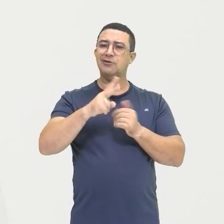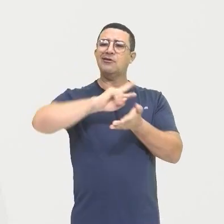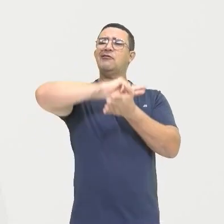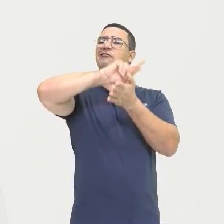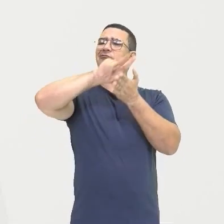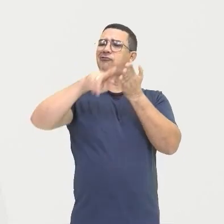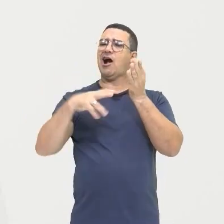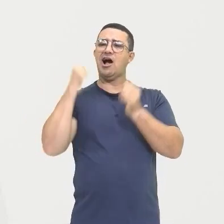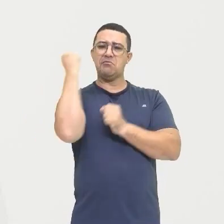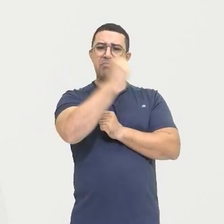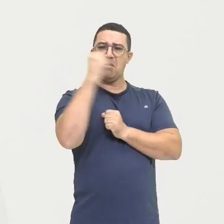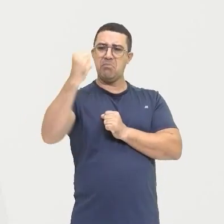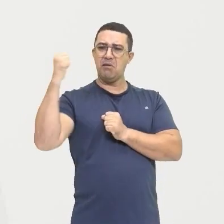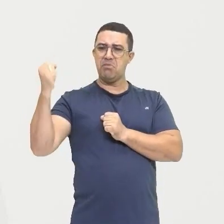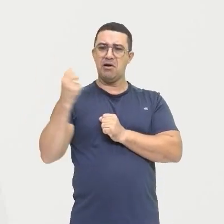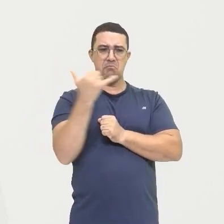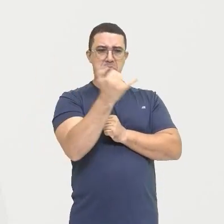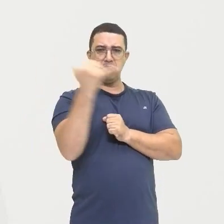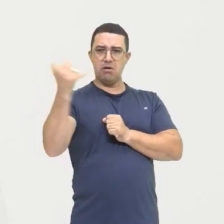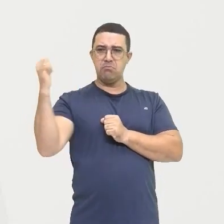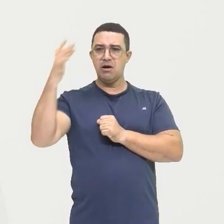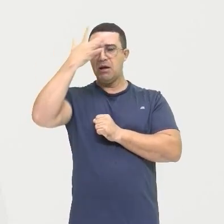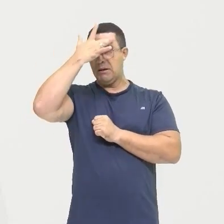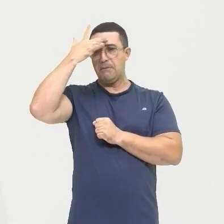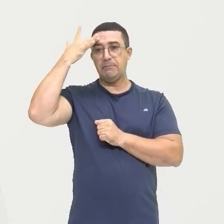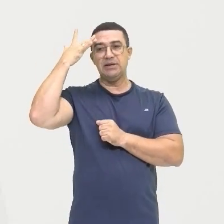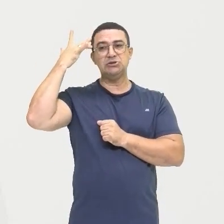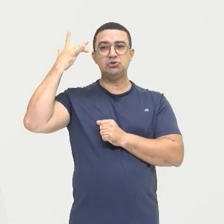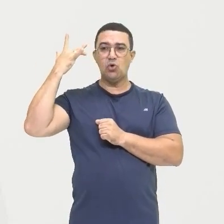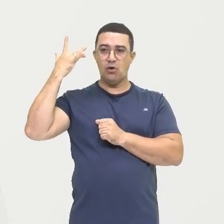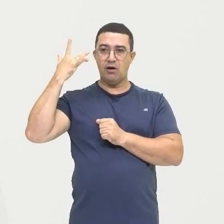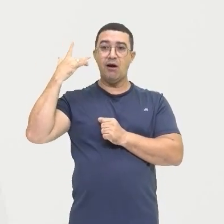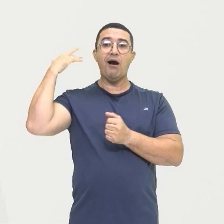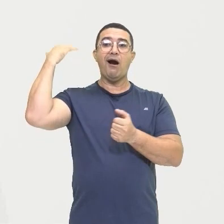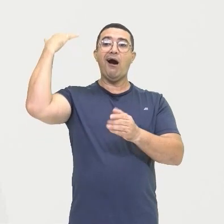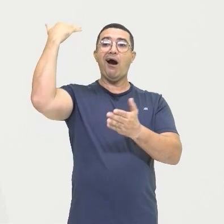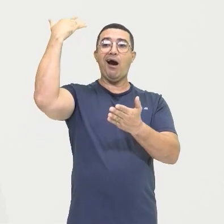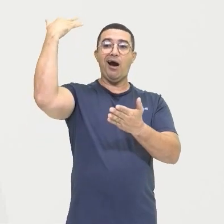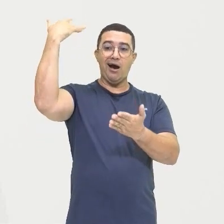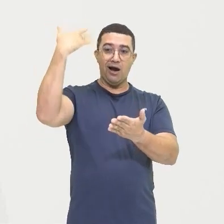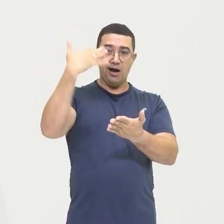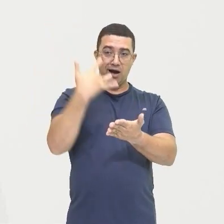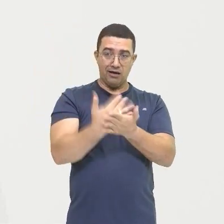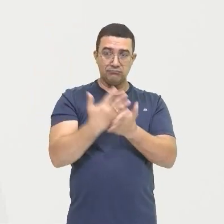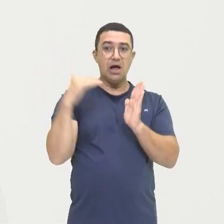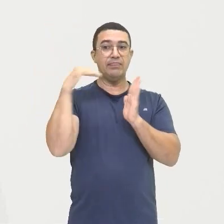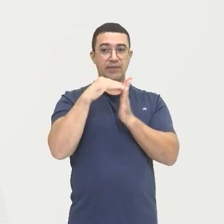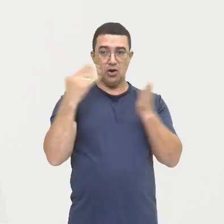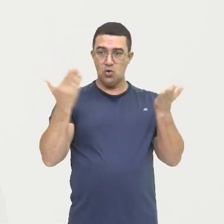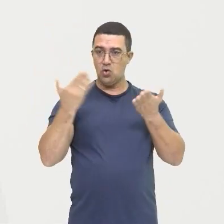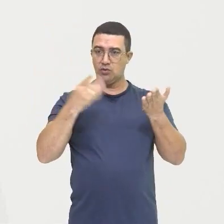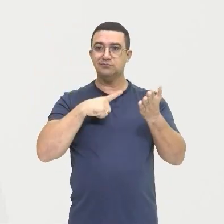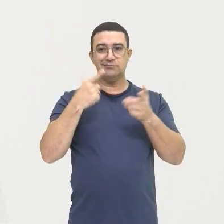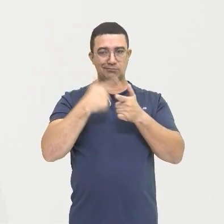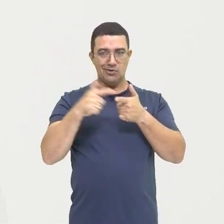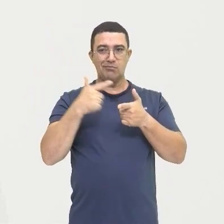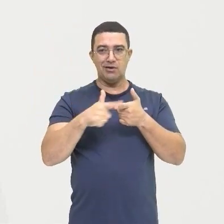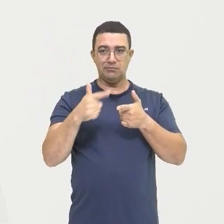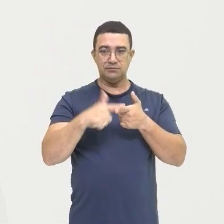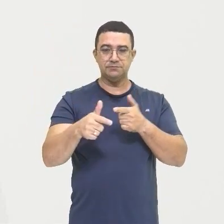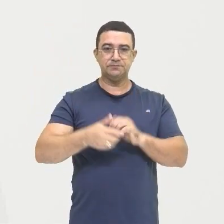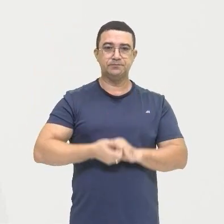diversos conflitos que perduram aí Até os dias atuais Outros problemas também